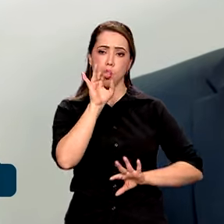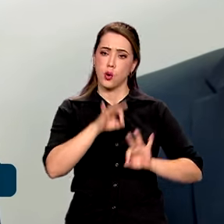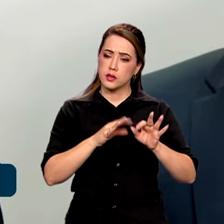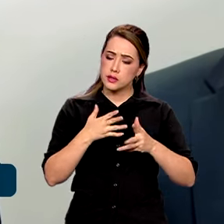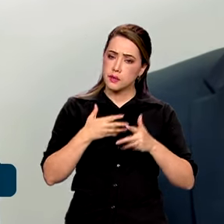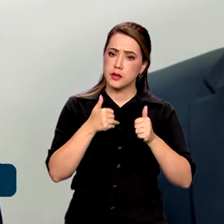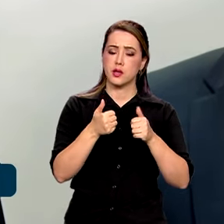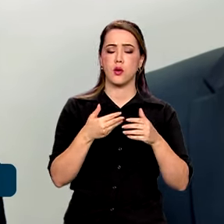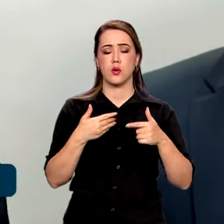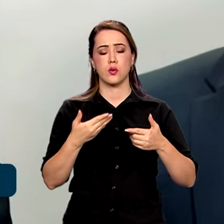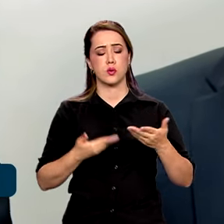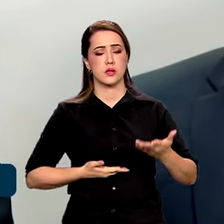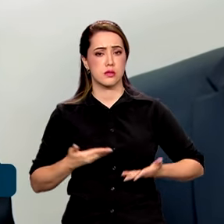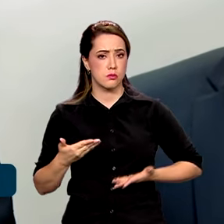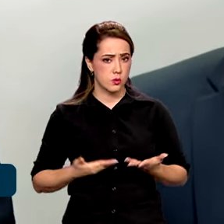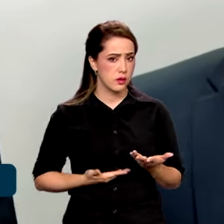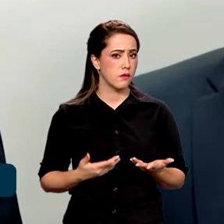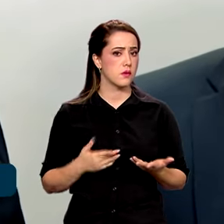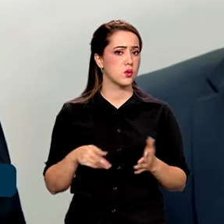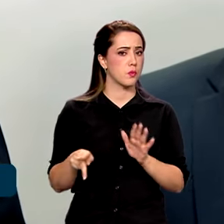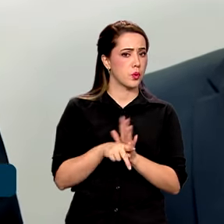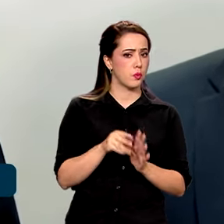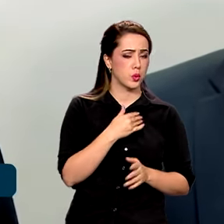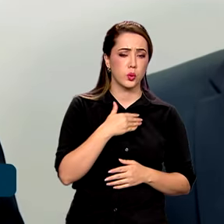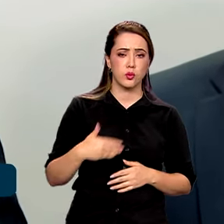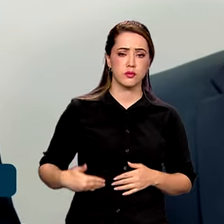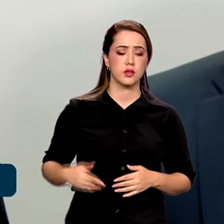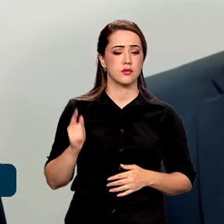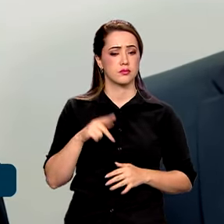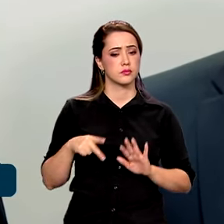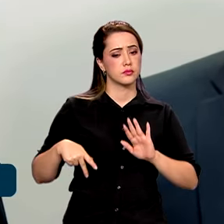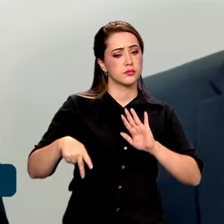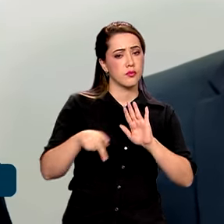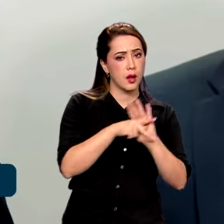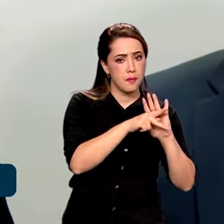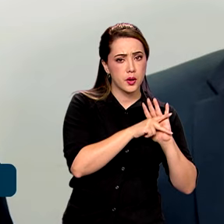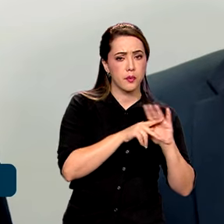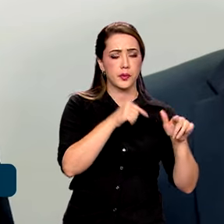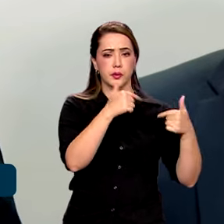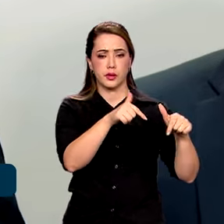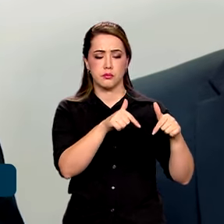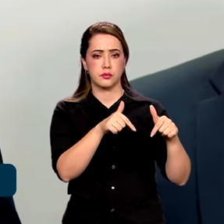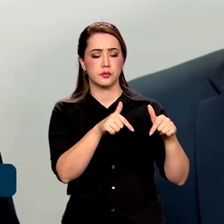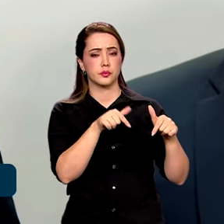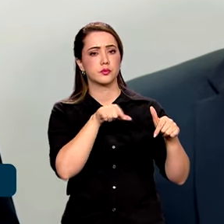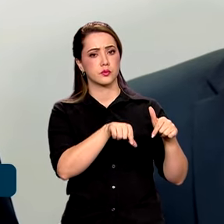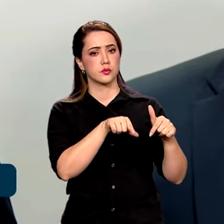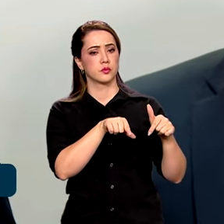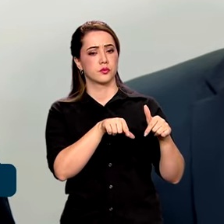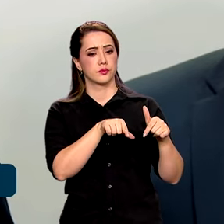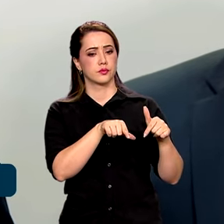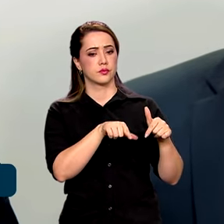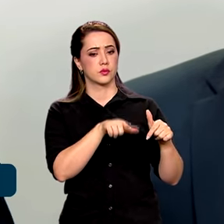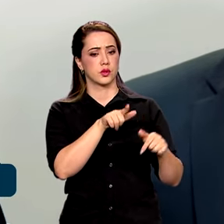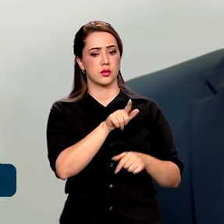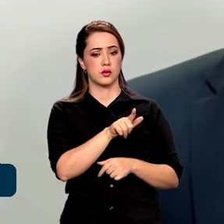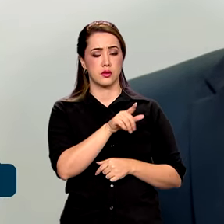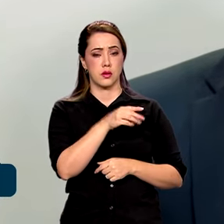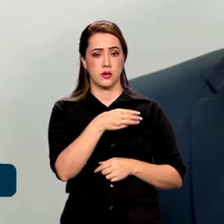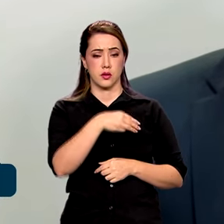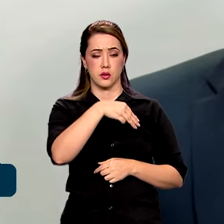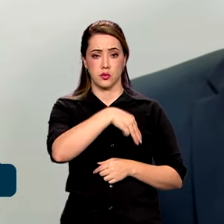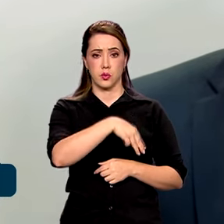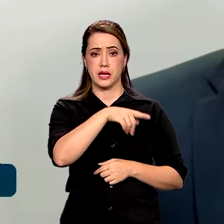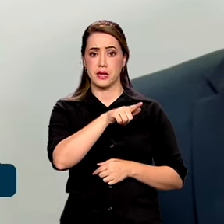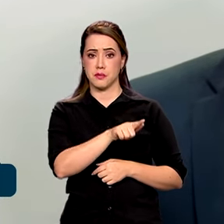melhor o serviço público, tudo isso faz parte da missão do MGI. O Ministério tem